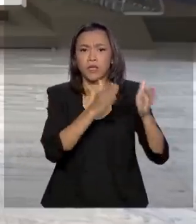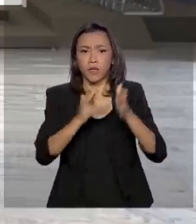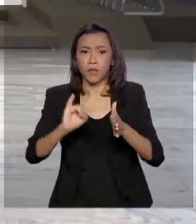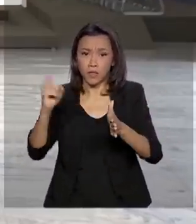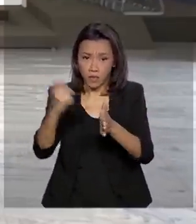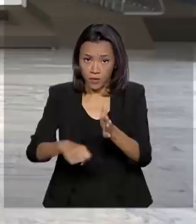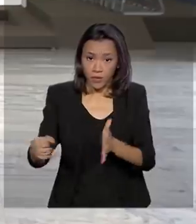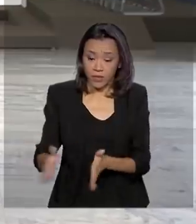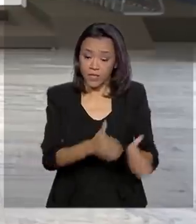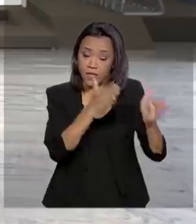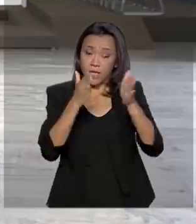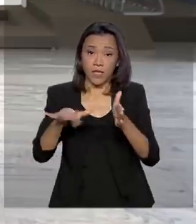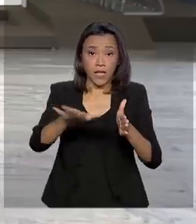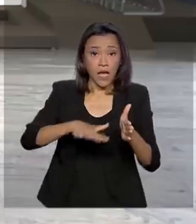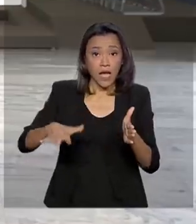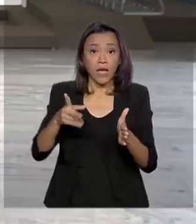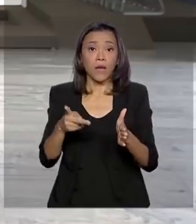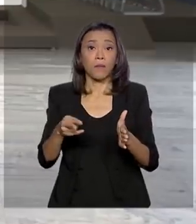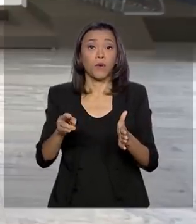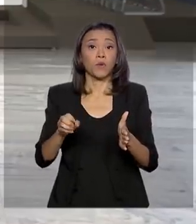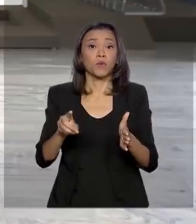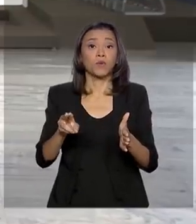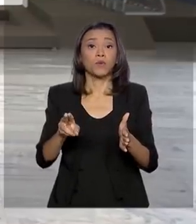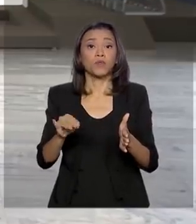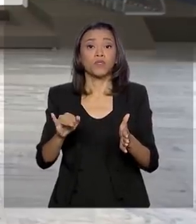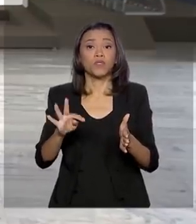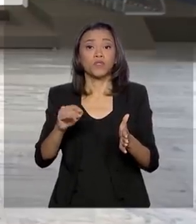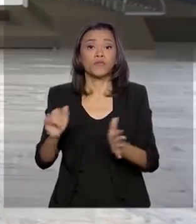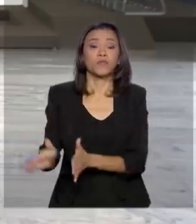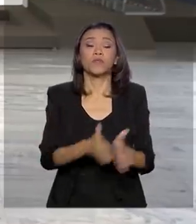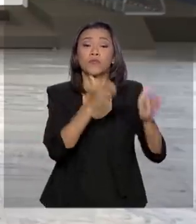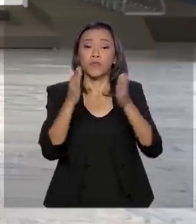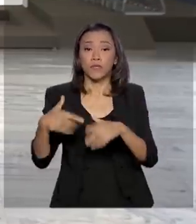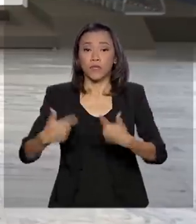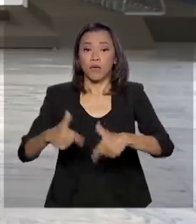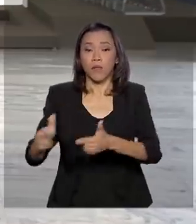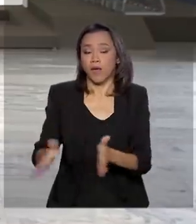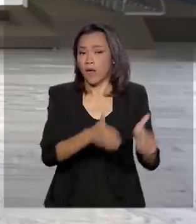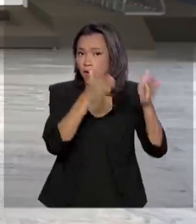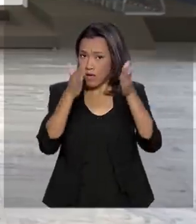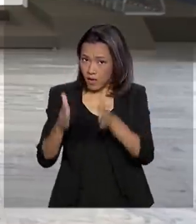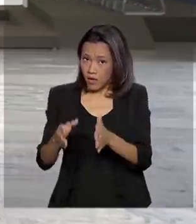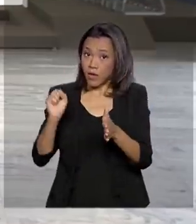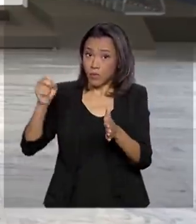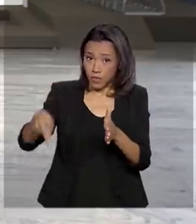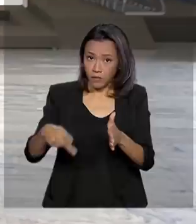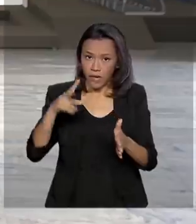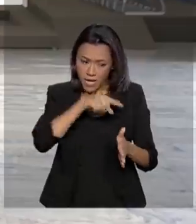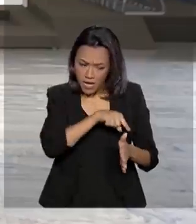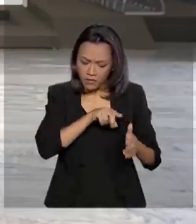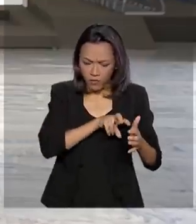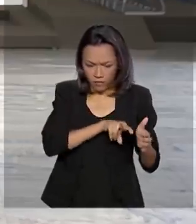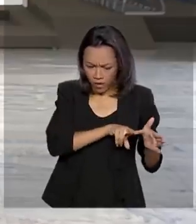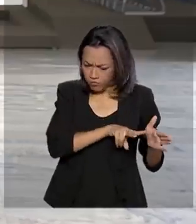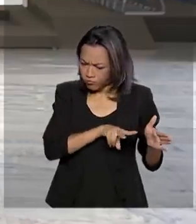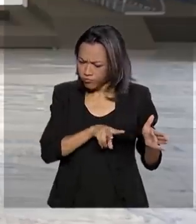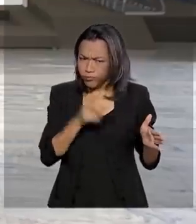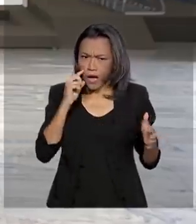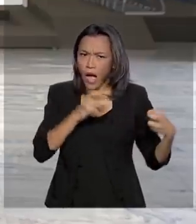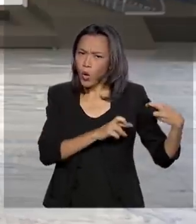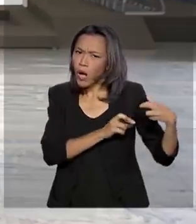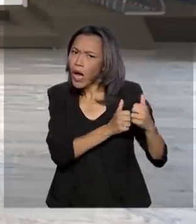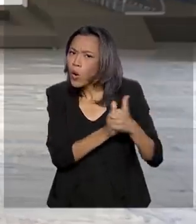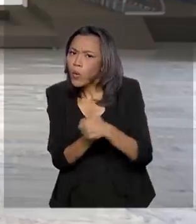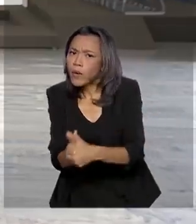produtivo, trabalho e previdência. Esse grupo vai acompanhar todos os acontecimentos e apresentar sugestões ou